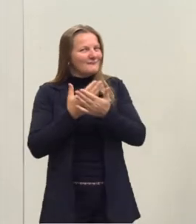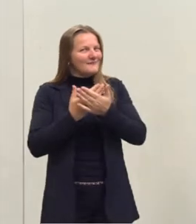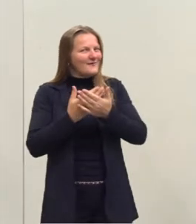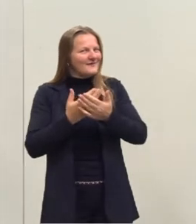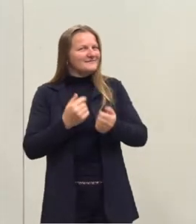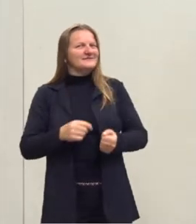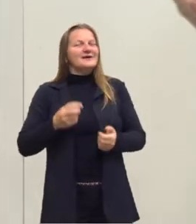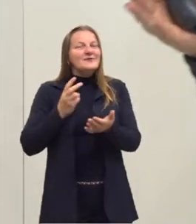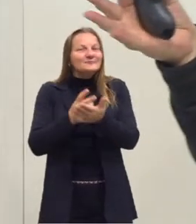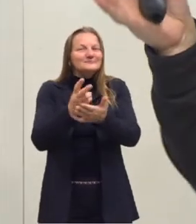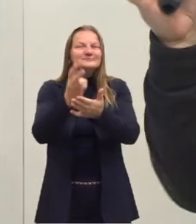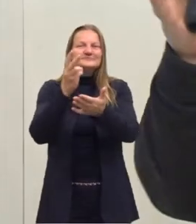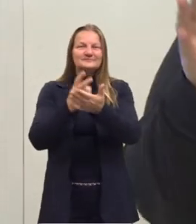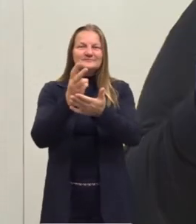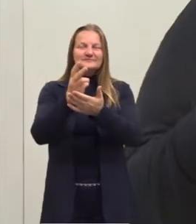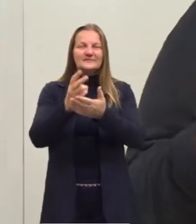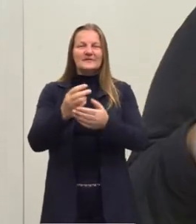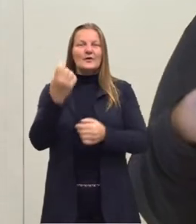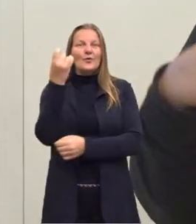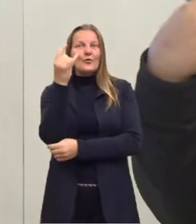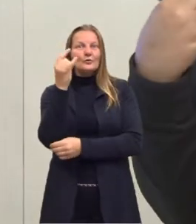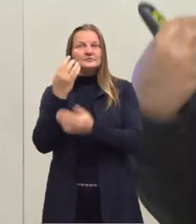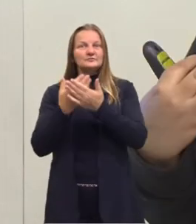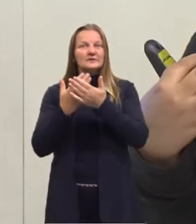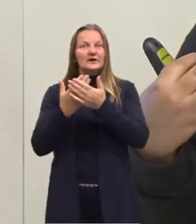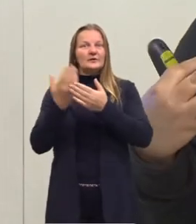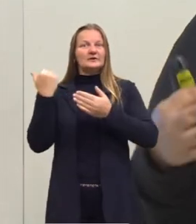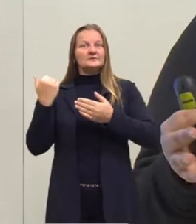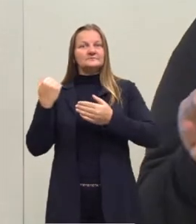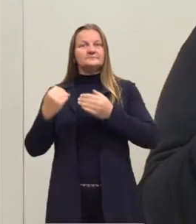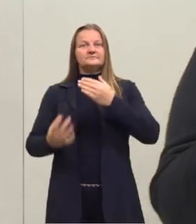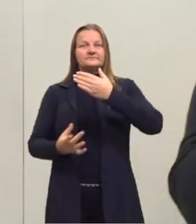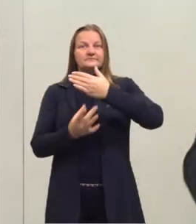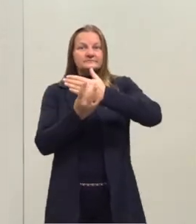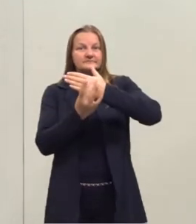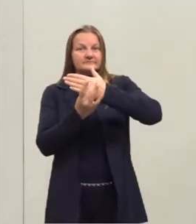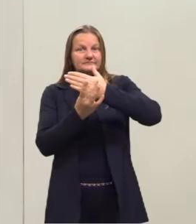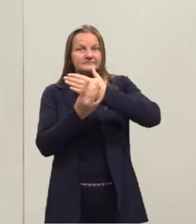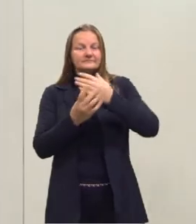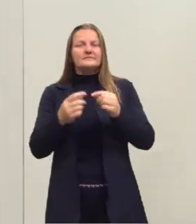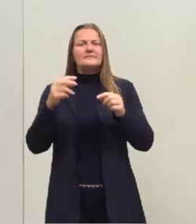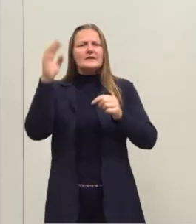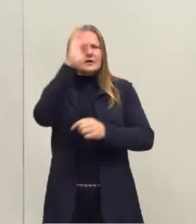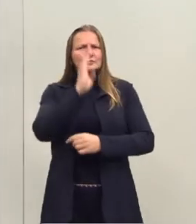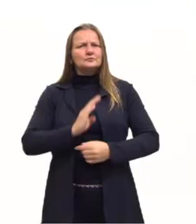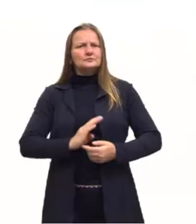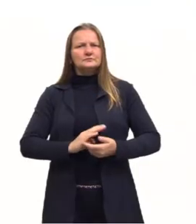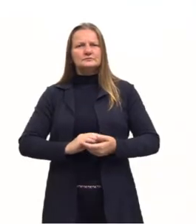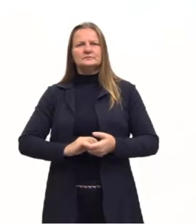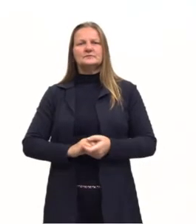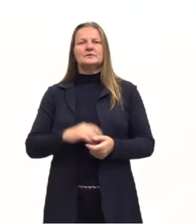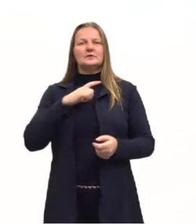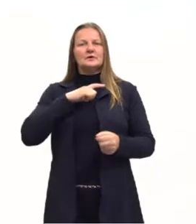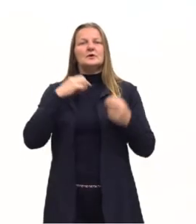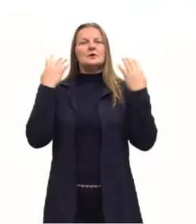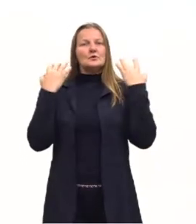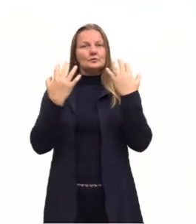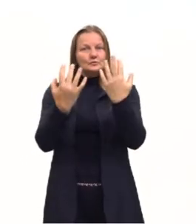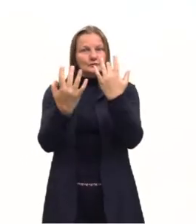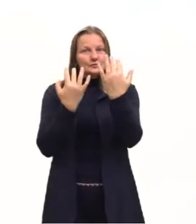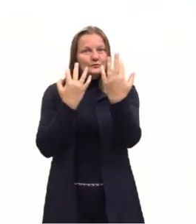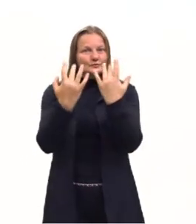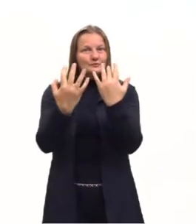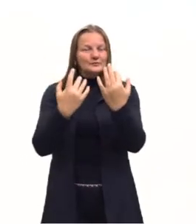Vamos dar continuidade. Na última aula nós falamos sobre o realismo. O realismo brasileiro e o naturalismo, que é o que nós veremos